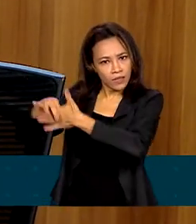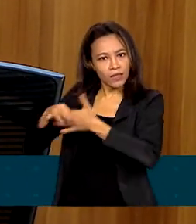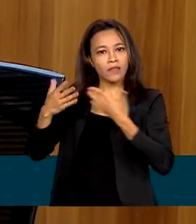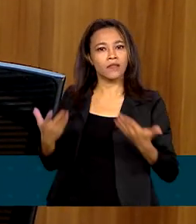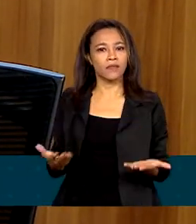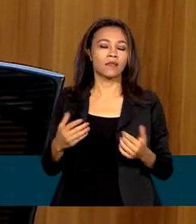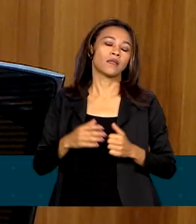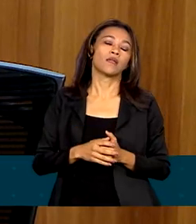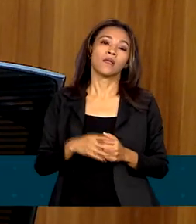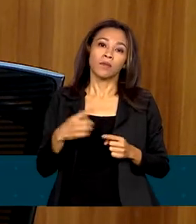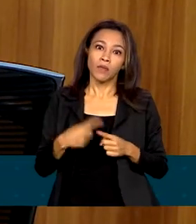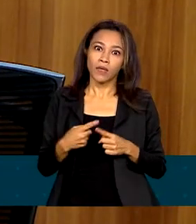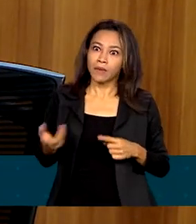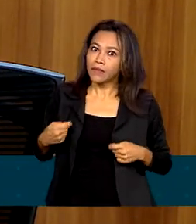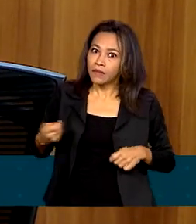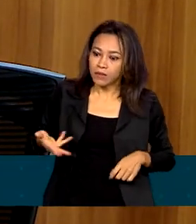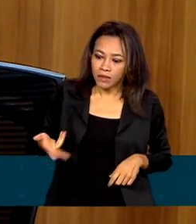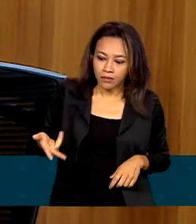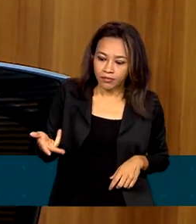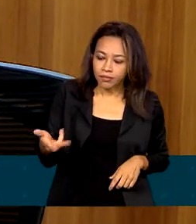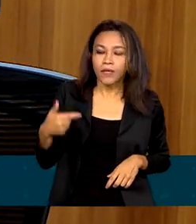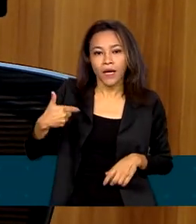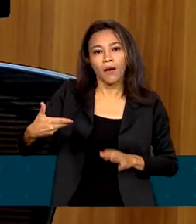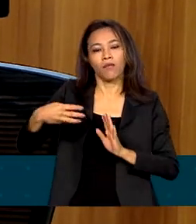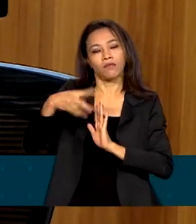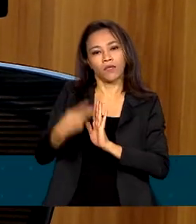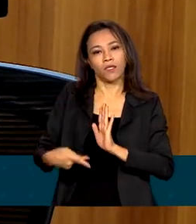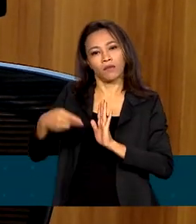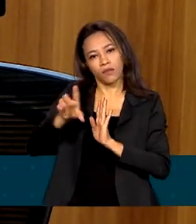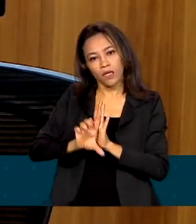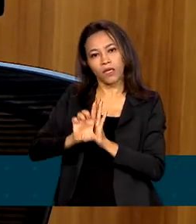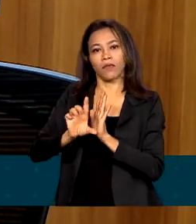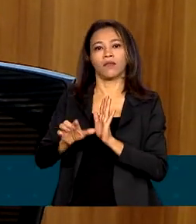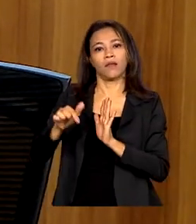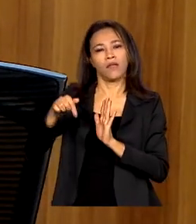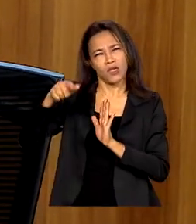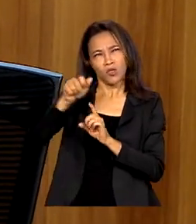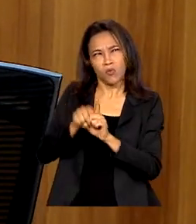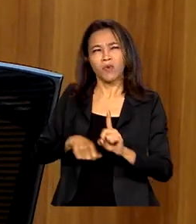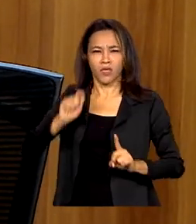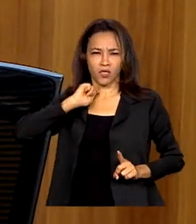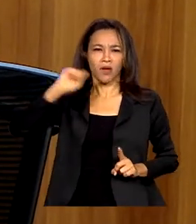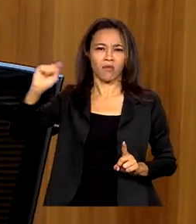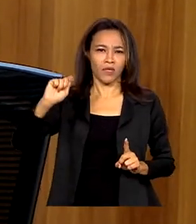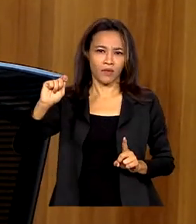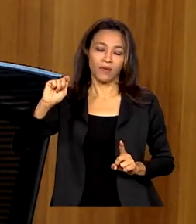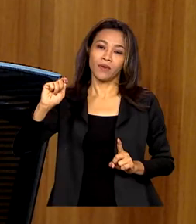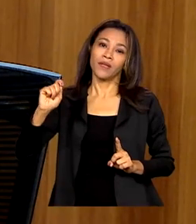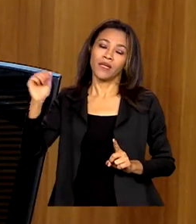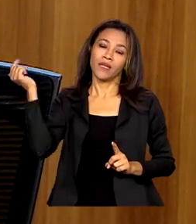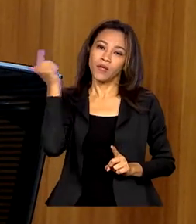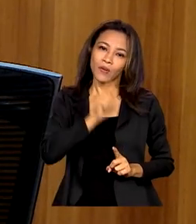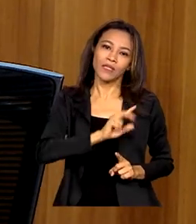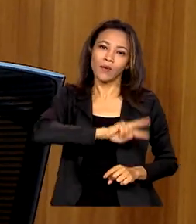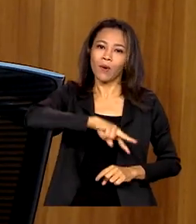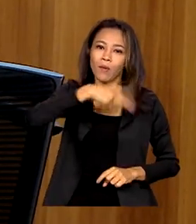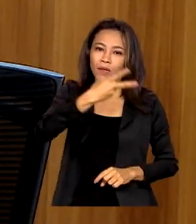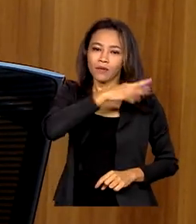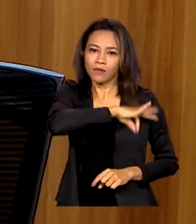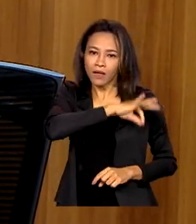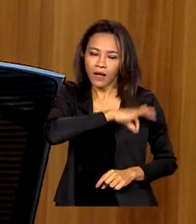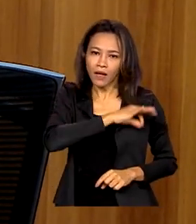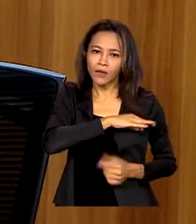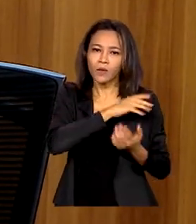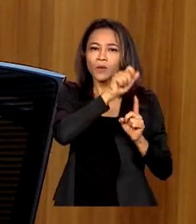tem uma aprovação bastante célere desse projeto de lei para que ele possa ser aprovado ainda no mês de abril e o reajuste dos servidores possa